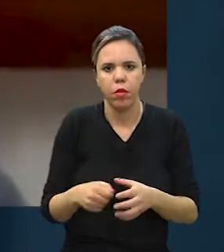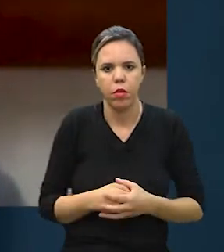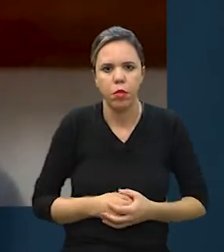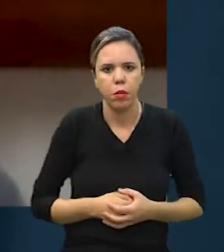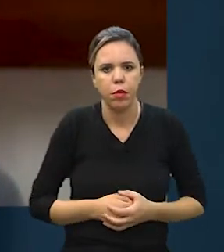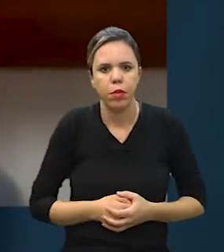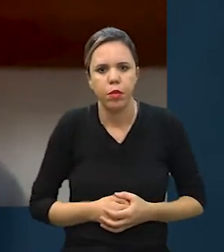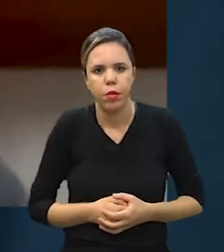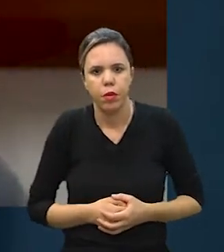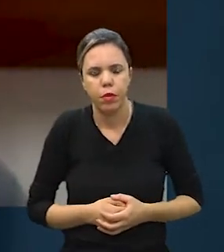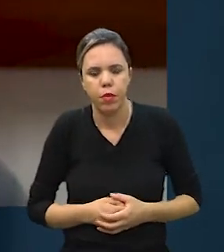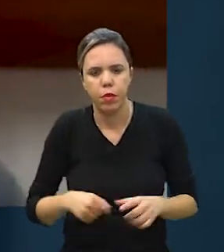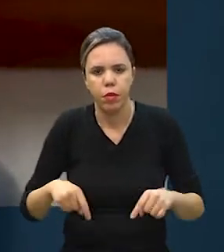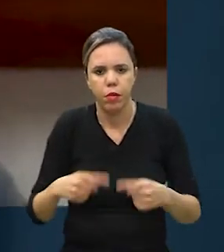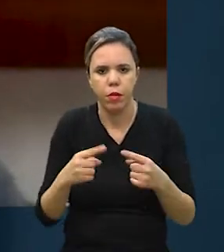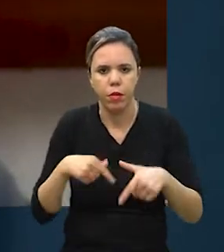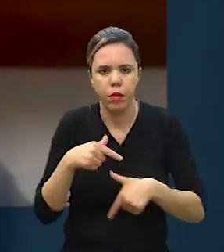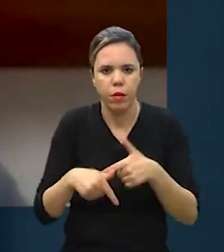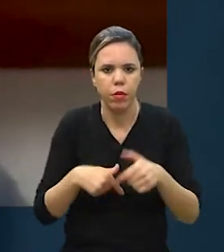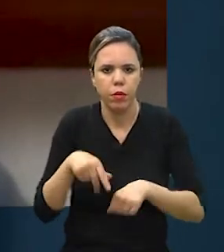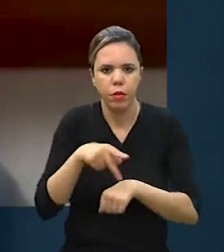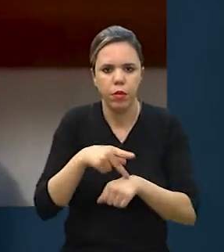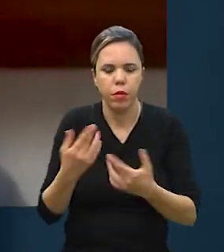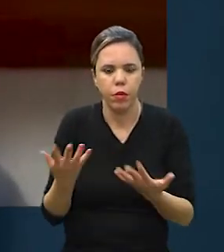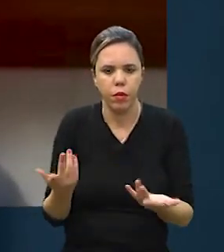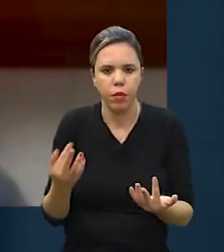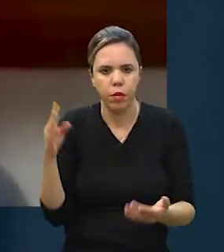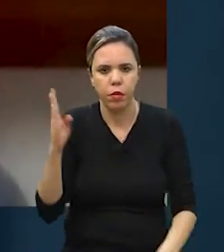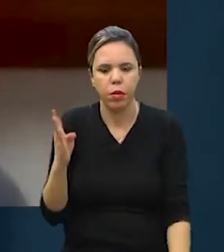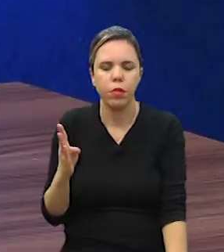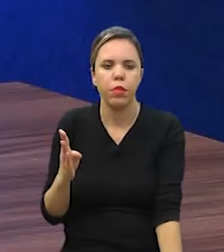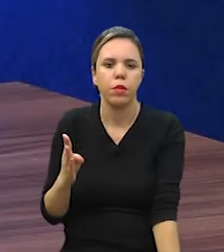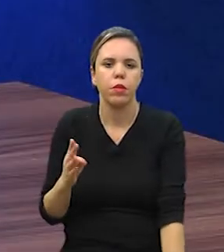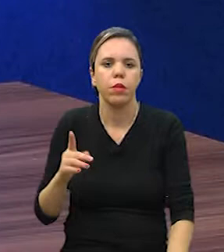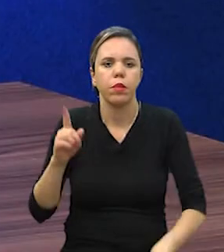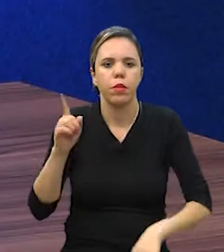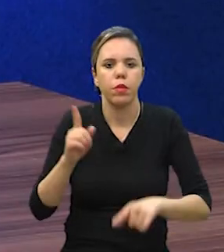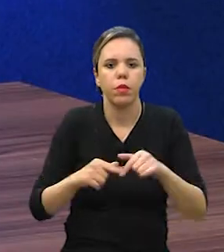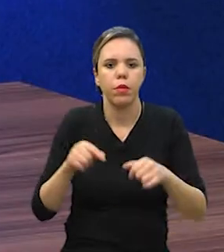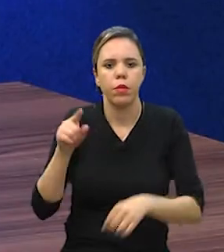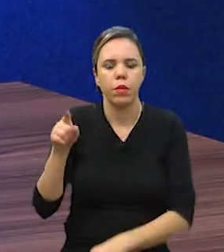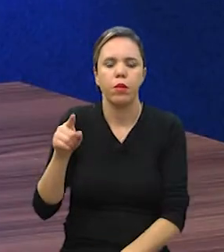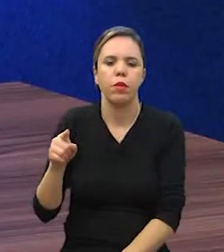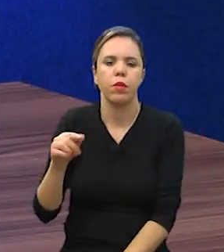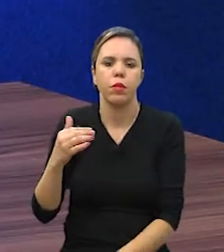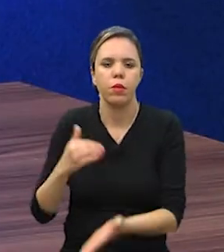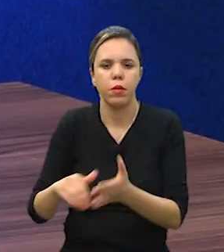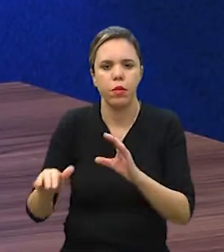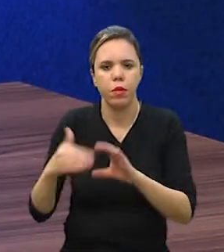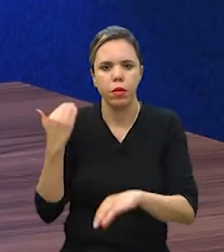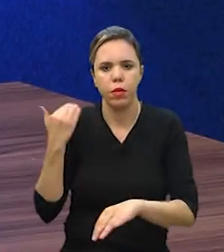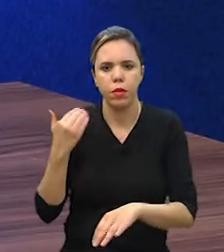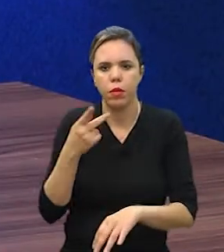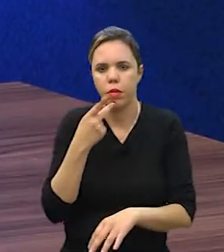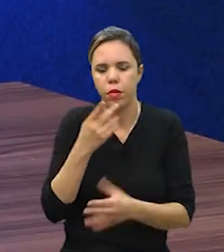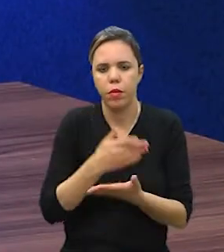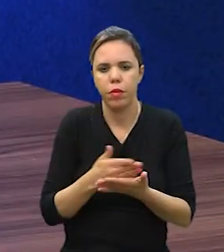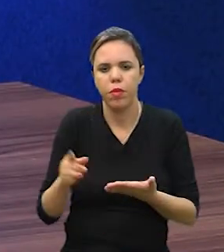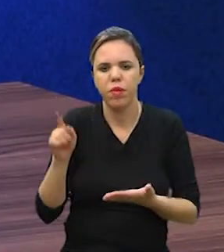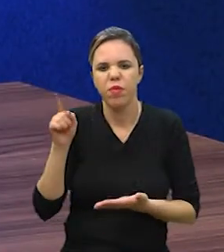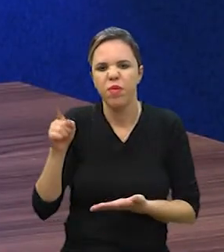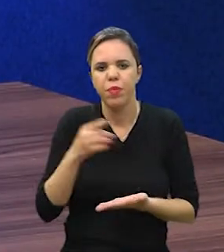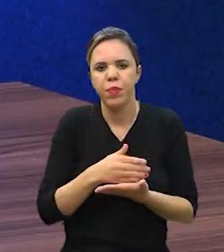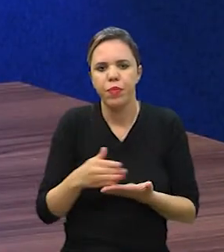o grande desafio de trabalhar num país continental como o Brasil. No material que a sua assessoria nos enviou, fala que,